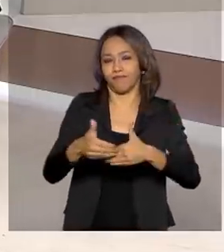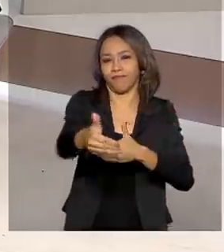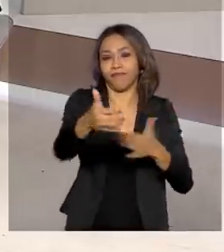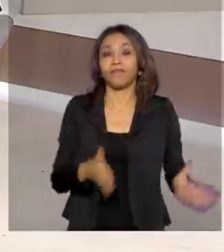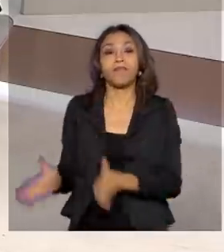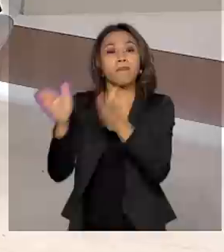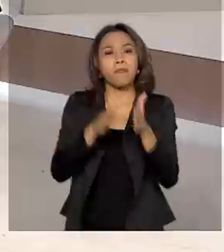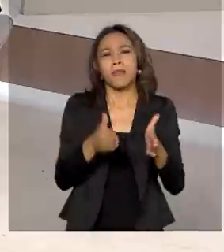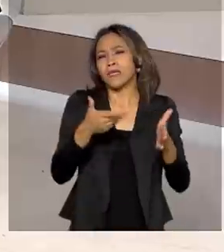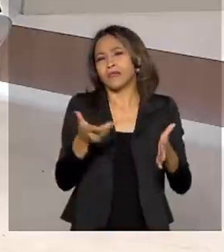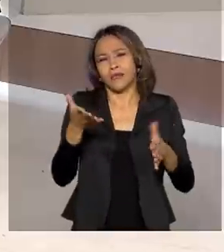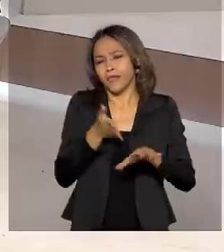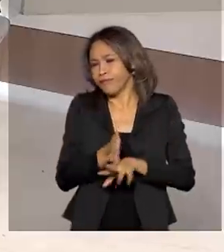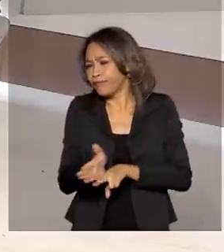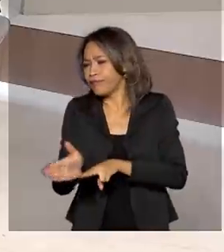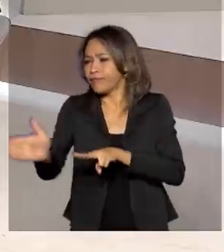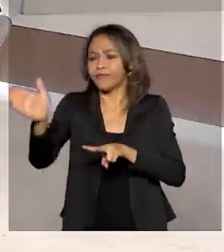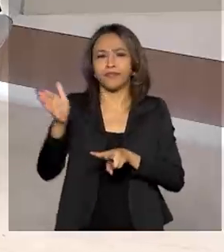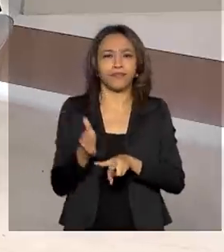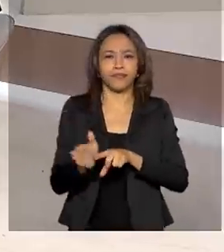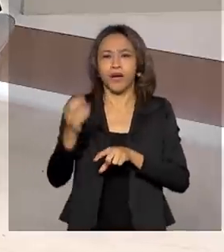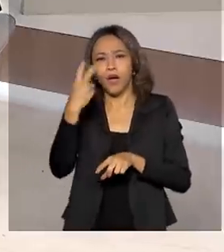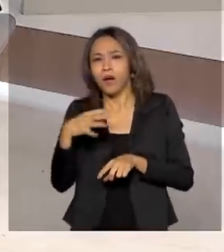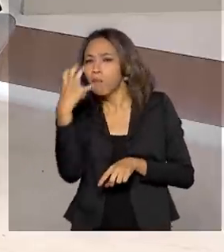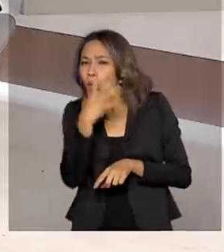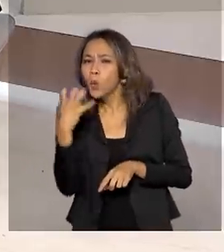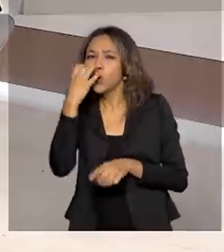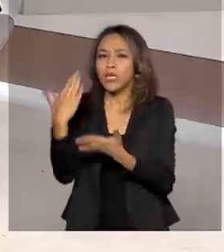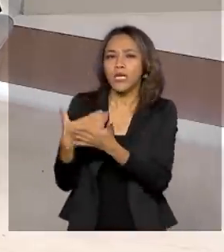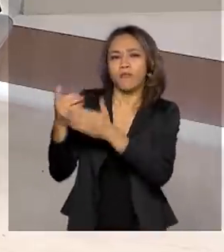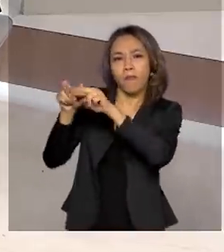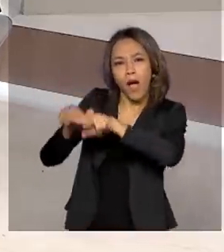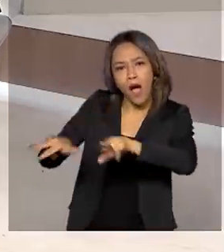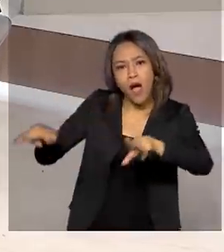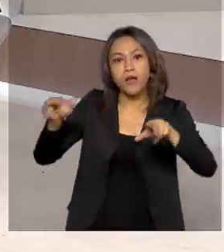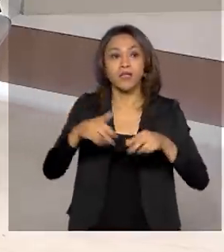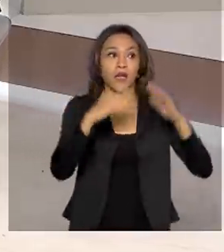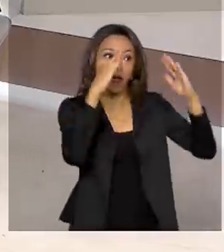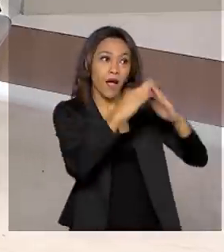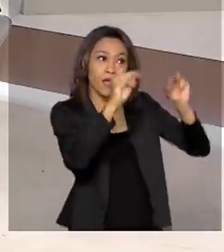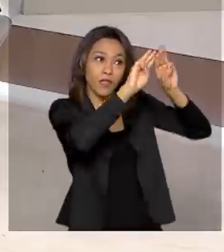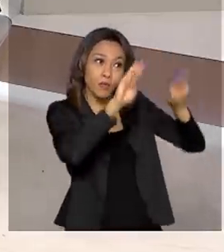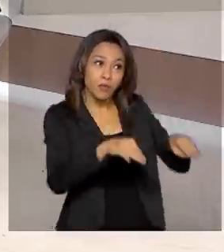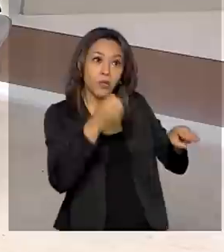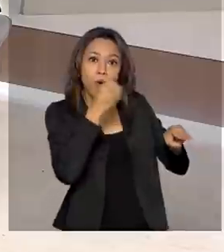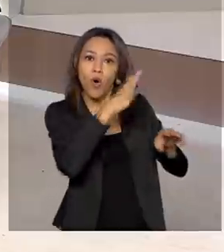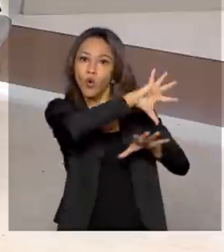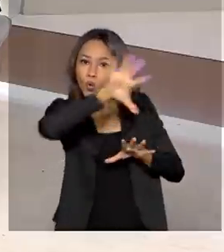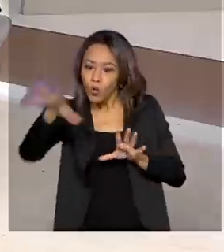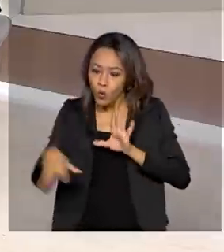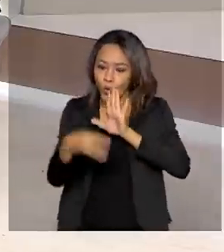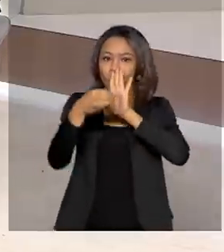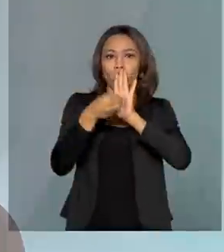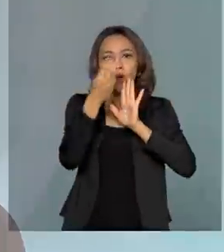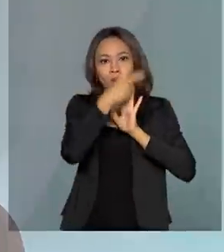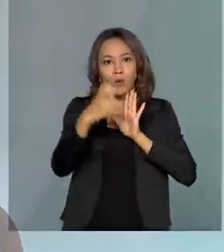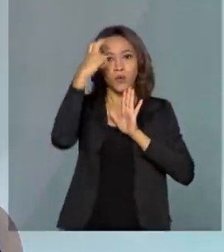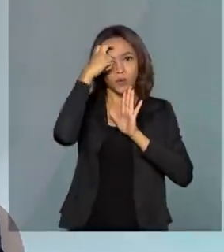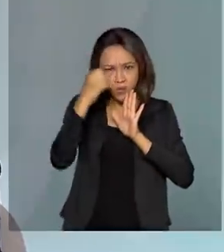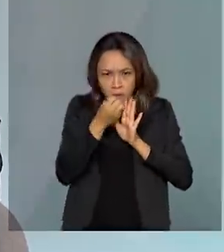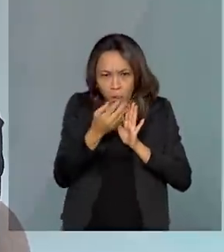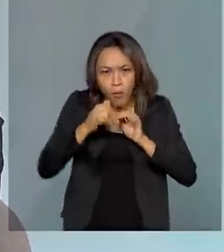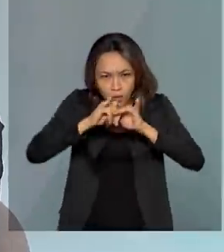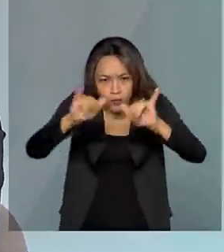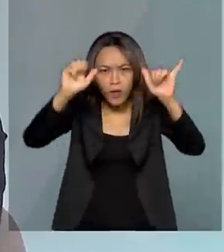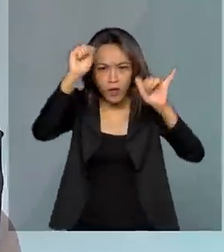Brasil, seja material, seja imaterial, é uma forma boa de se divulgar o Brasil no exterior? É maravilhoso. O